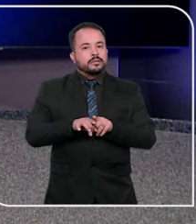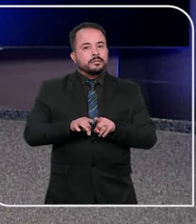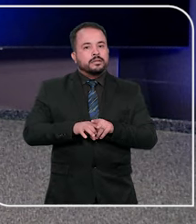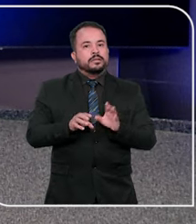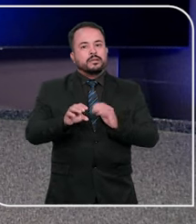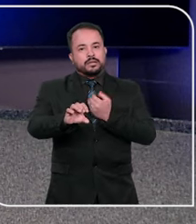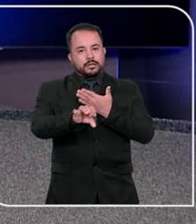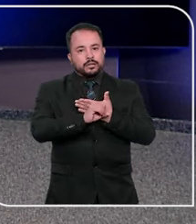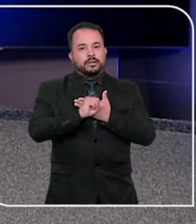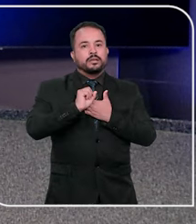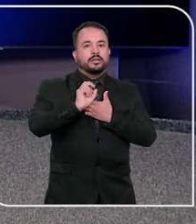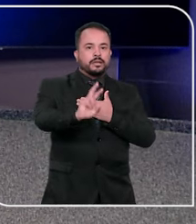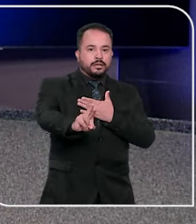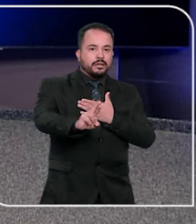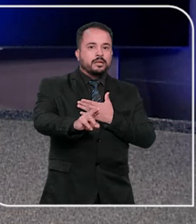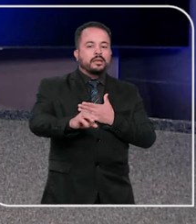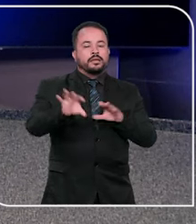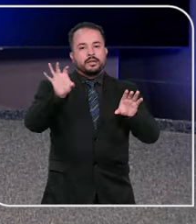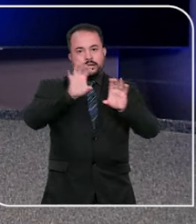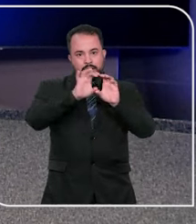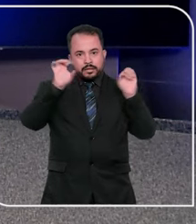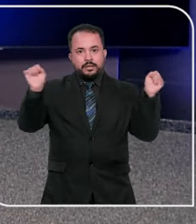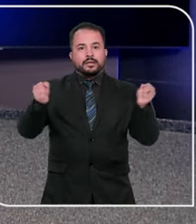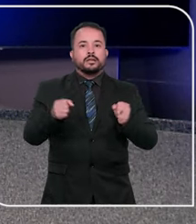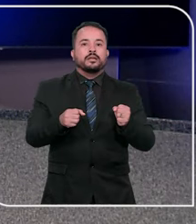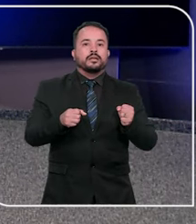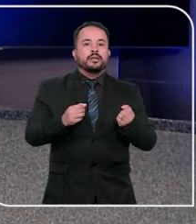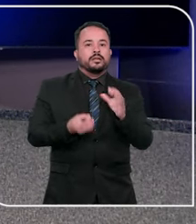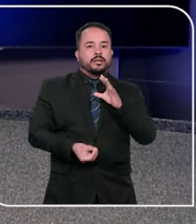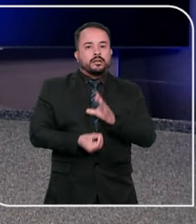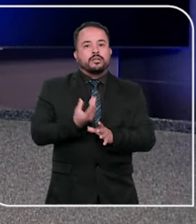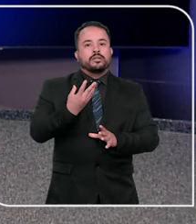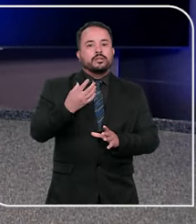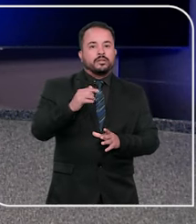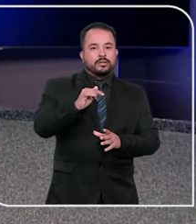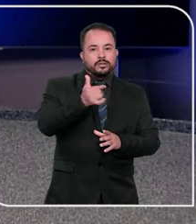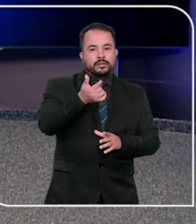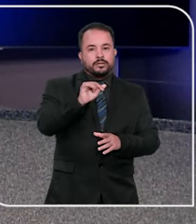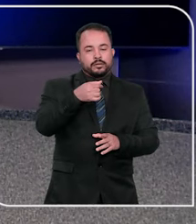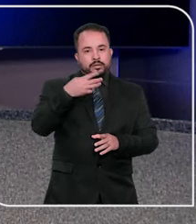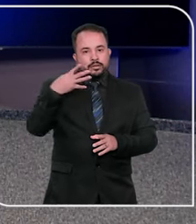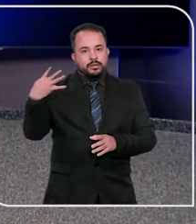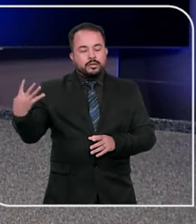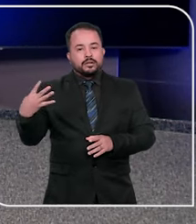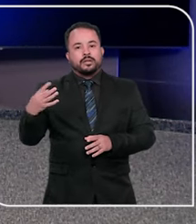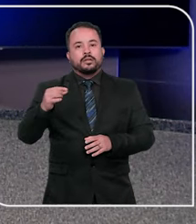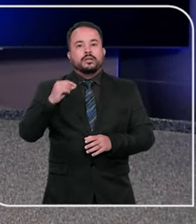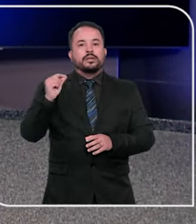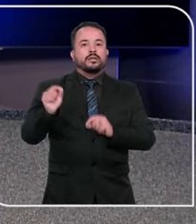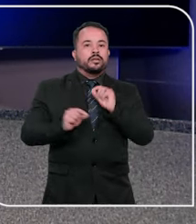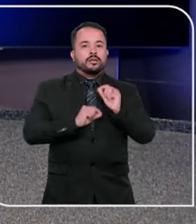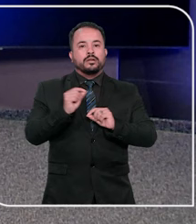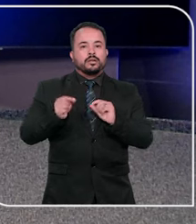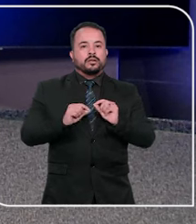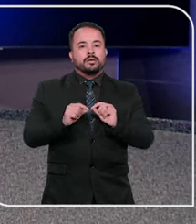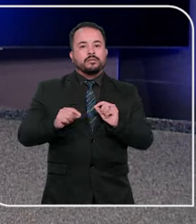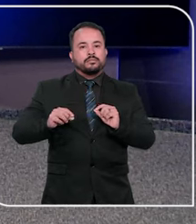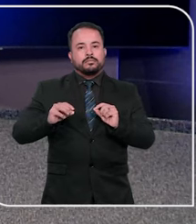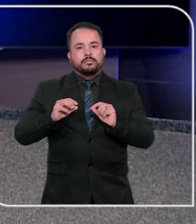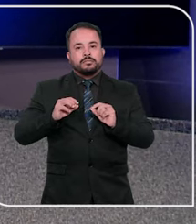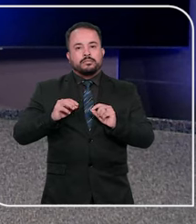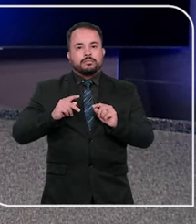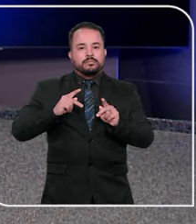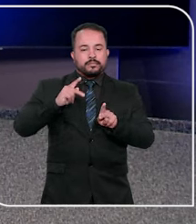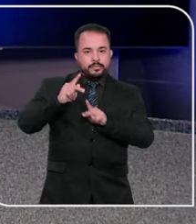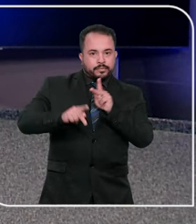A ouvidoria do Superior Tribunal de Justiça existe desde 2004 para receber a manifestação de